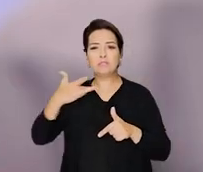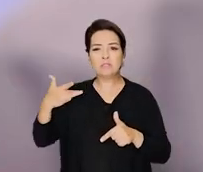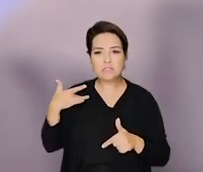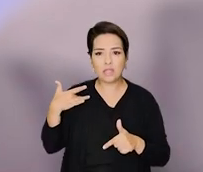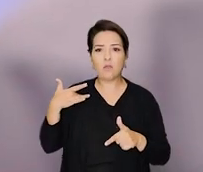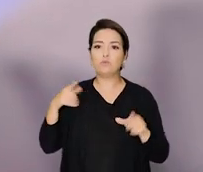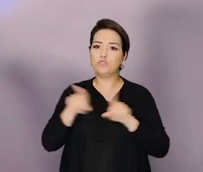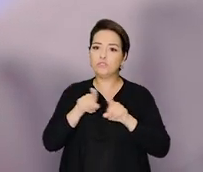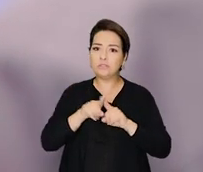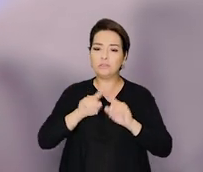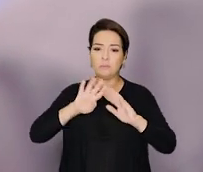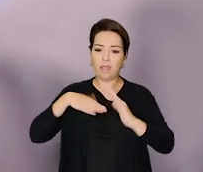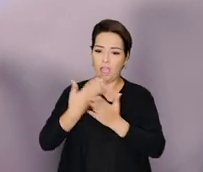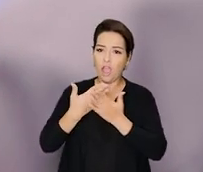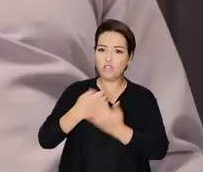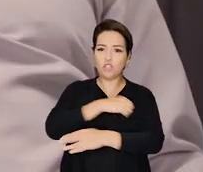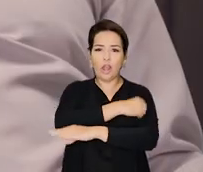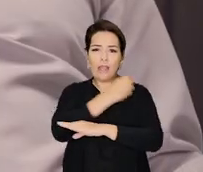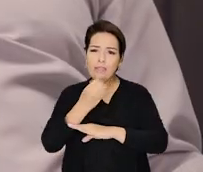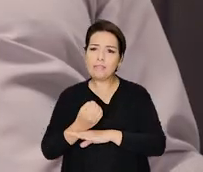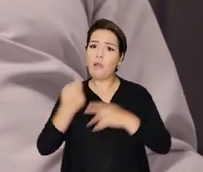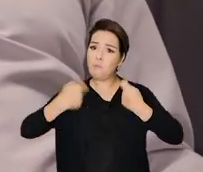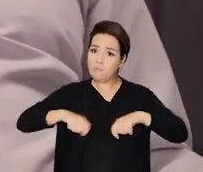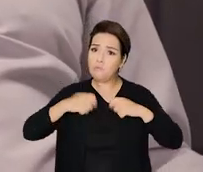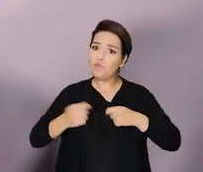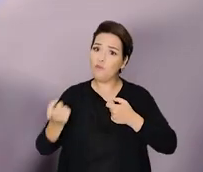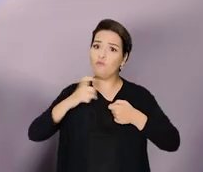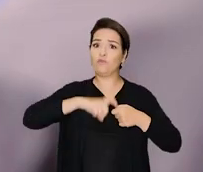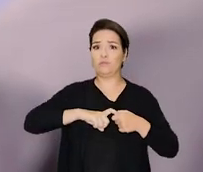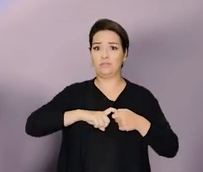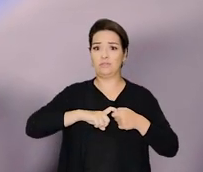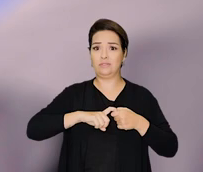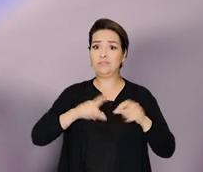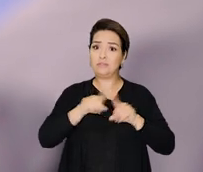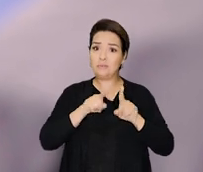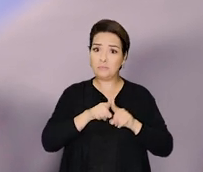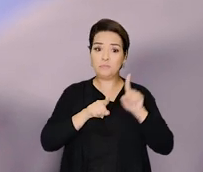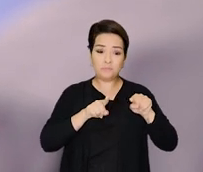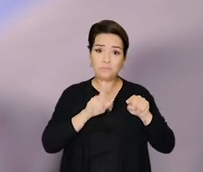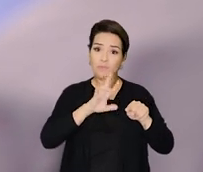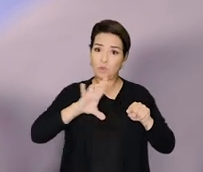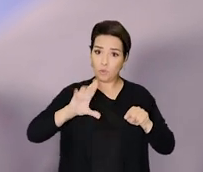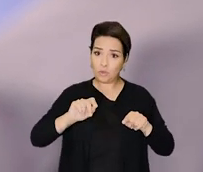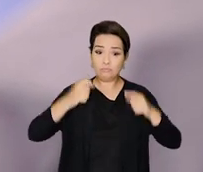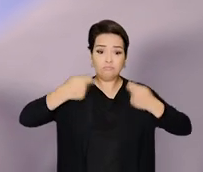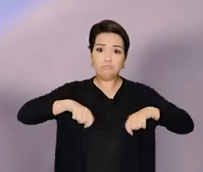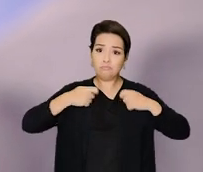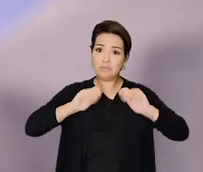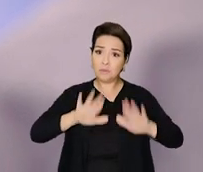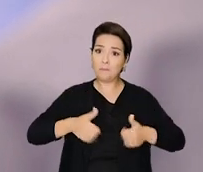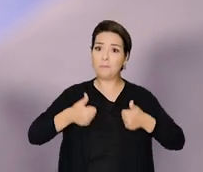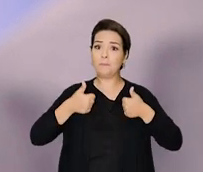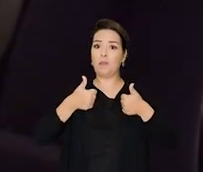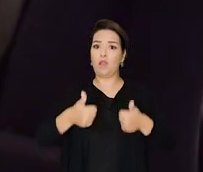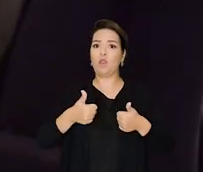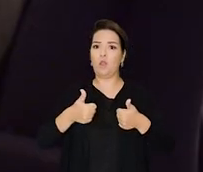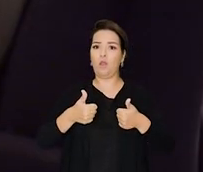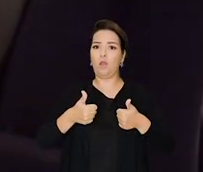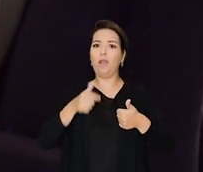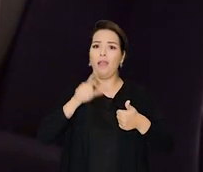saúde, a gente recupera a escola integral de qualidade do nosso filho. Essa virada é tirar o Rio de colocar o Rio de no lugar onde ele tem que estar.